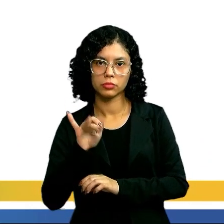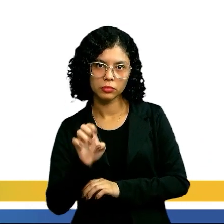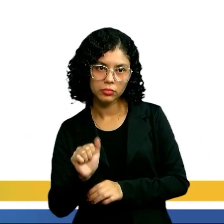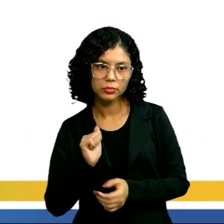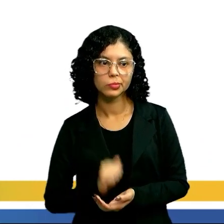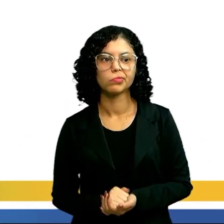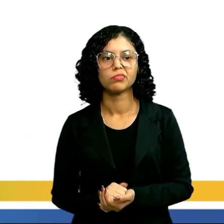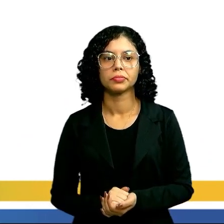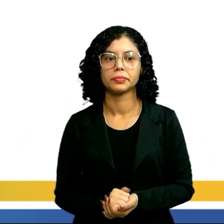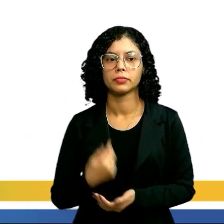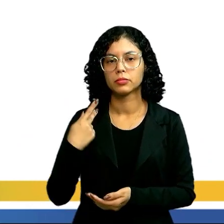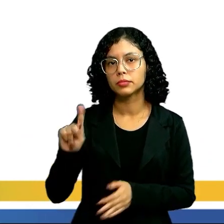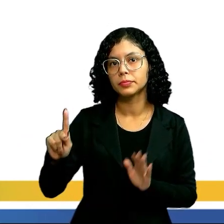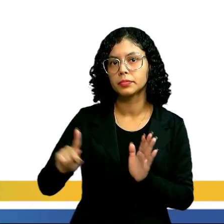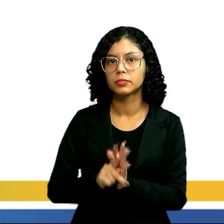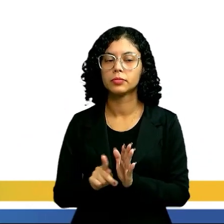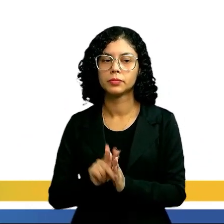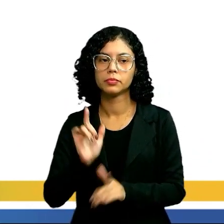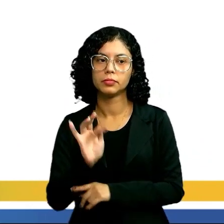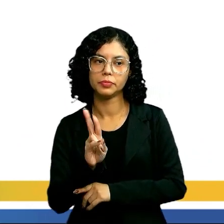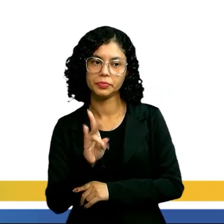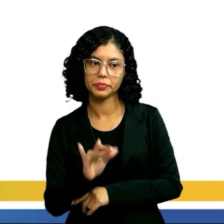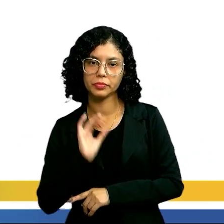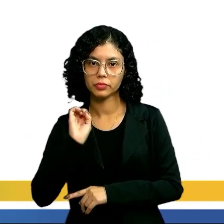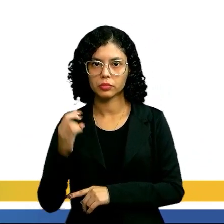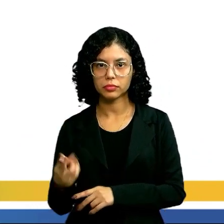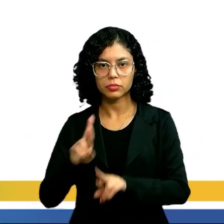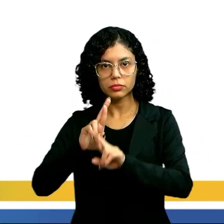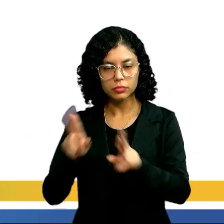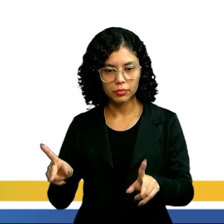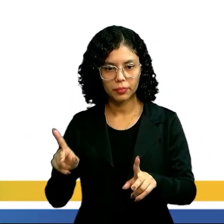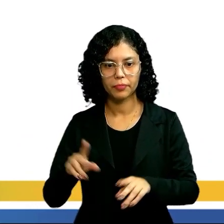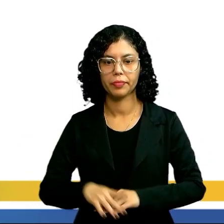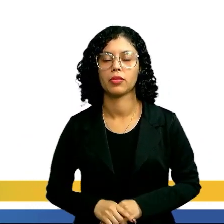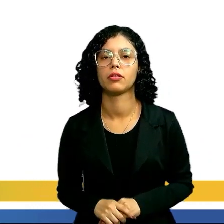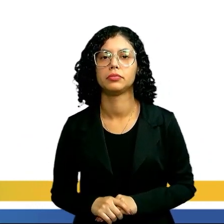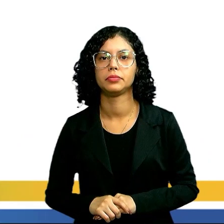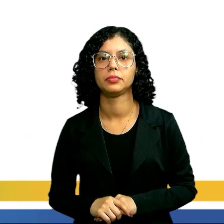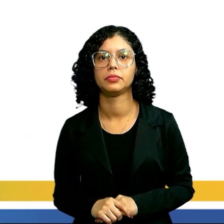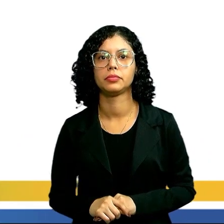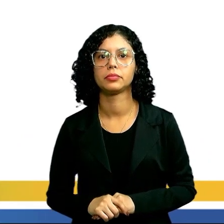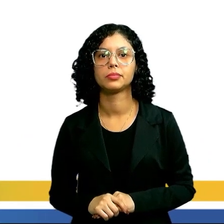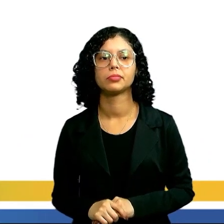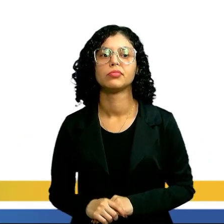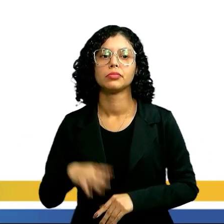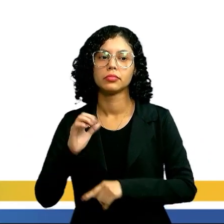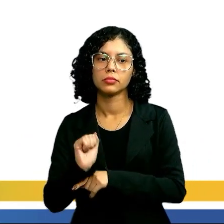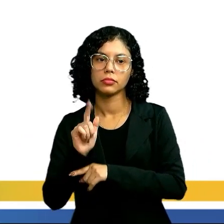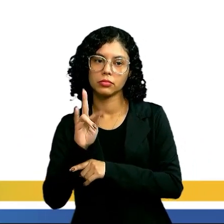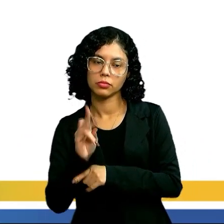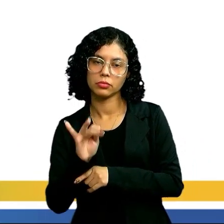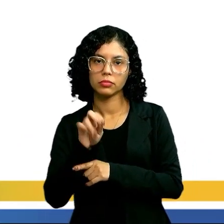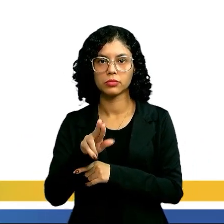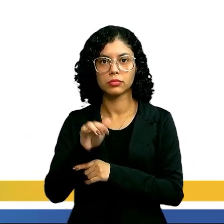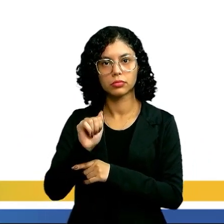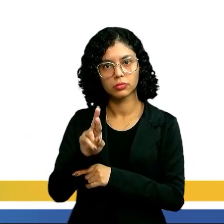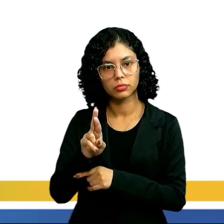sejam elas algébricas ou diferenciais. A álgebra linear